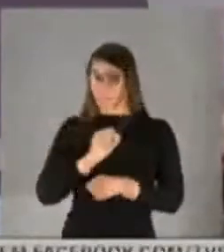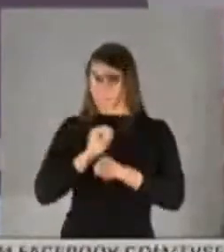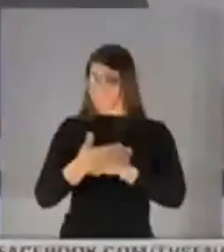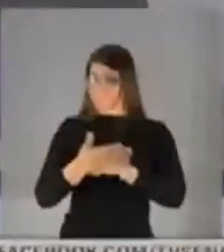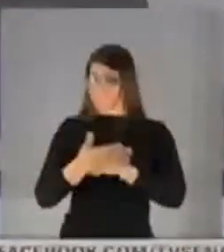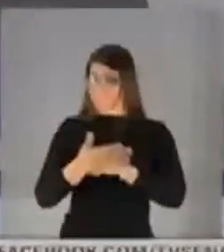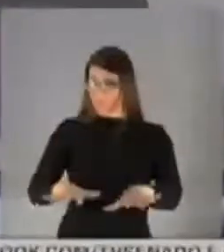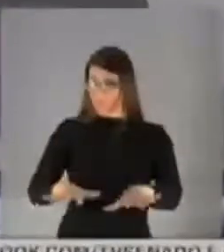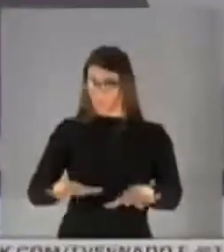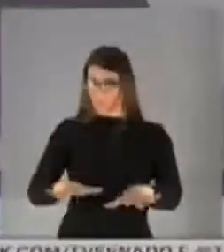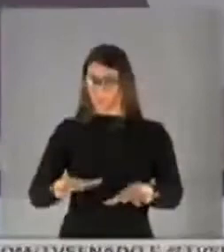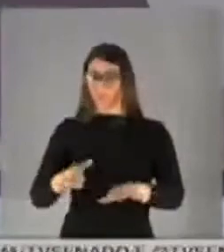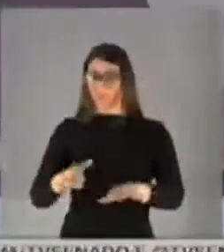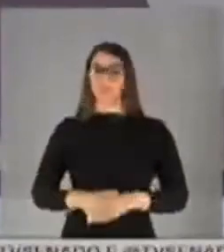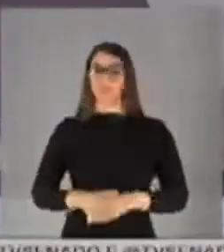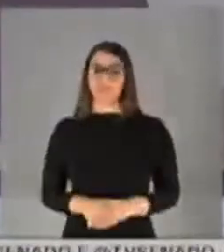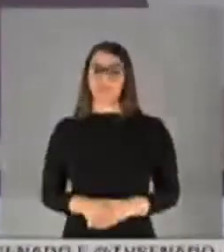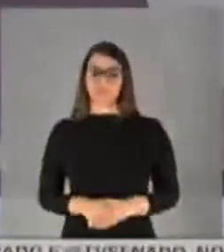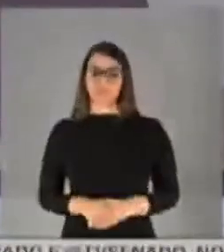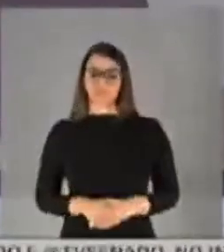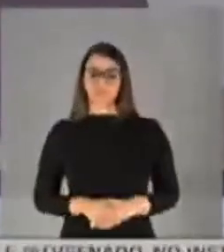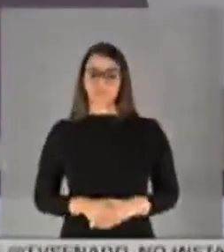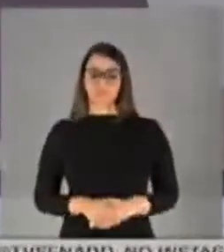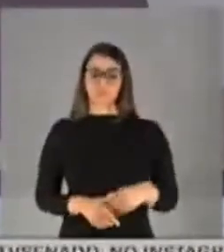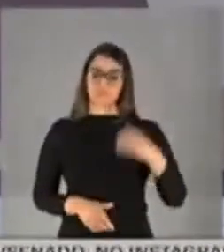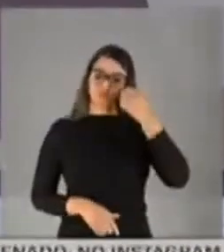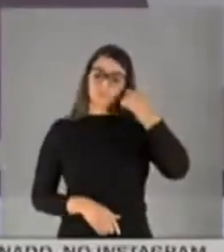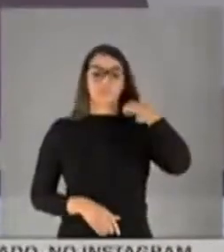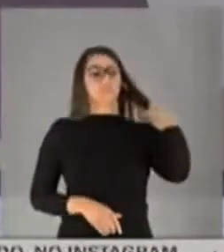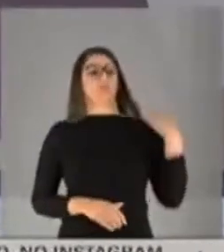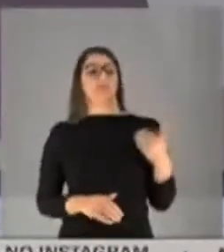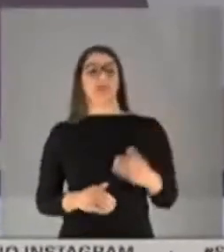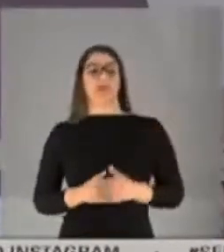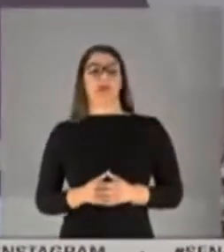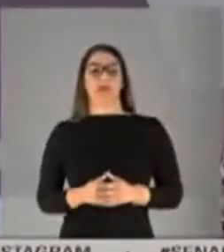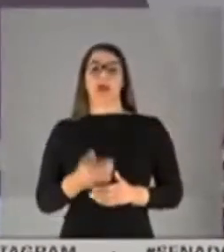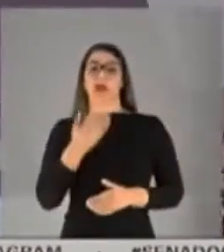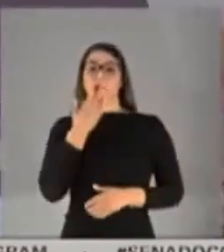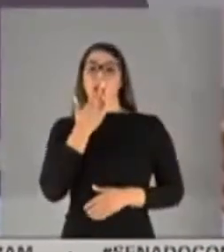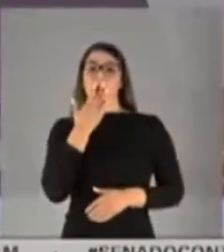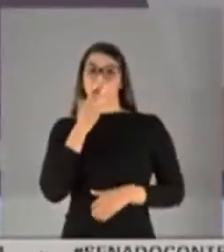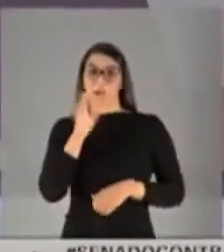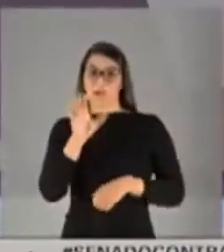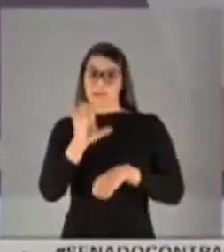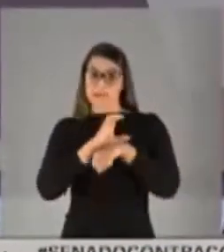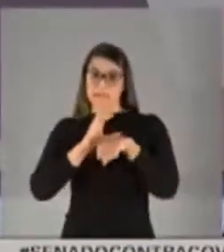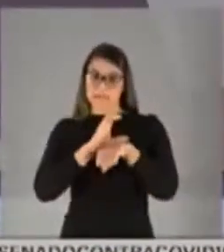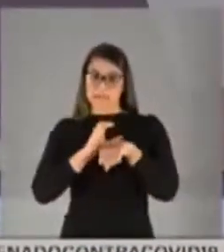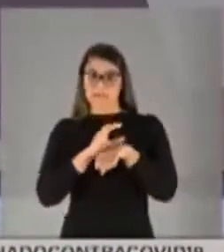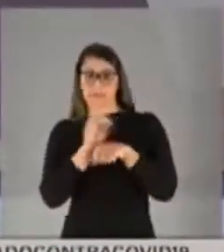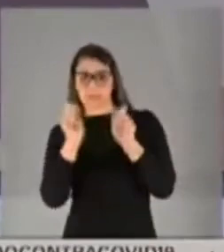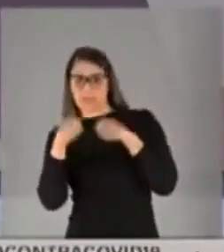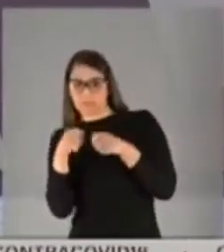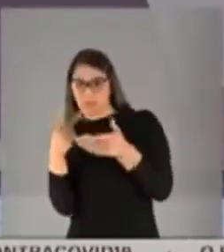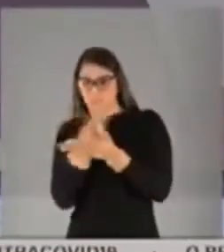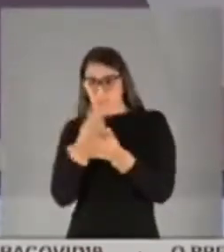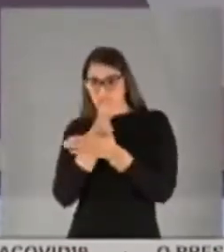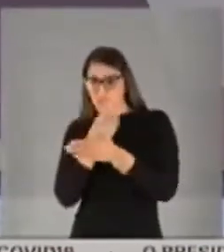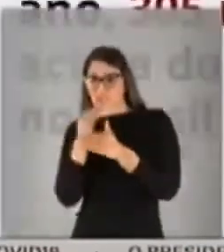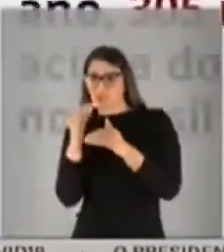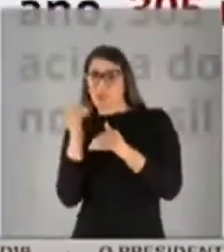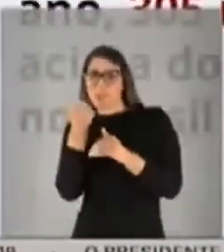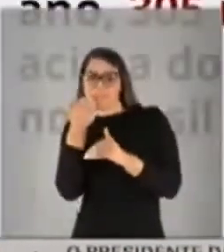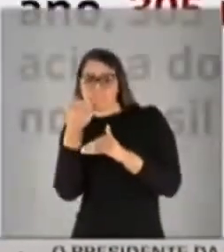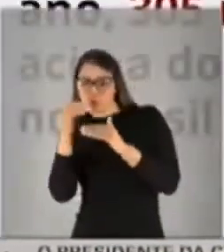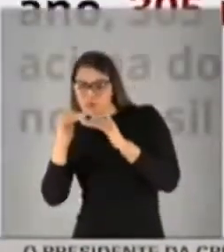das 52 semanas estudadas. as linhas em cinza são a chamada margem de erro, não é? Porque pode